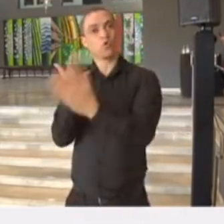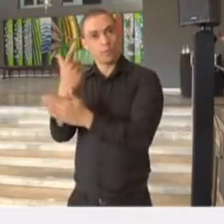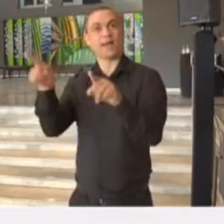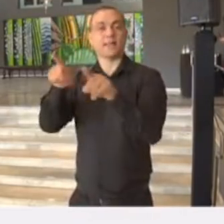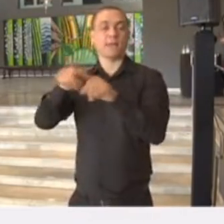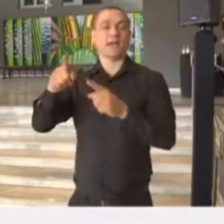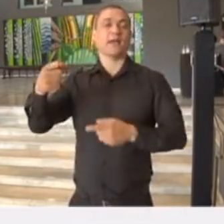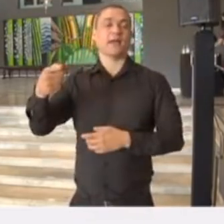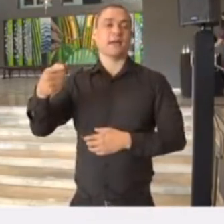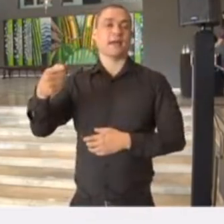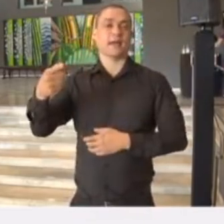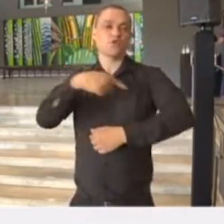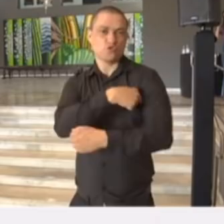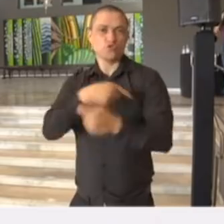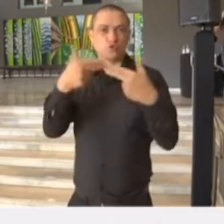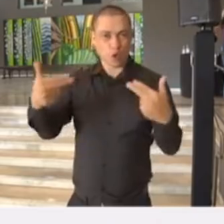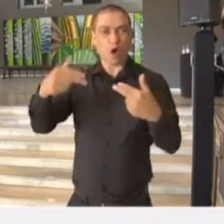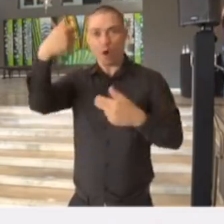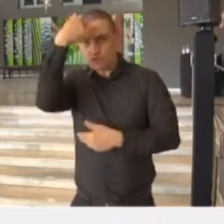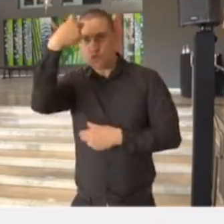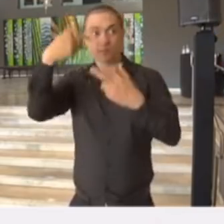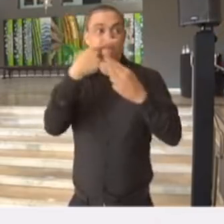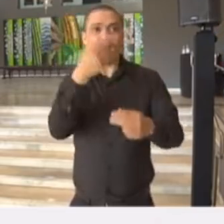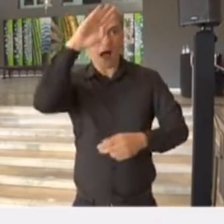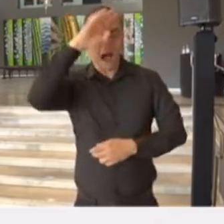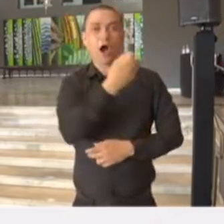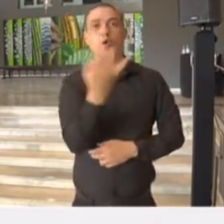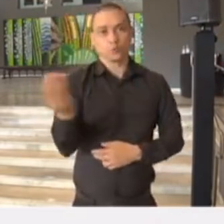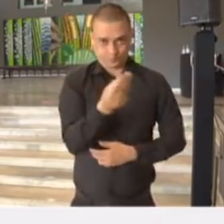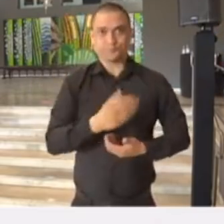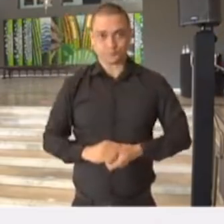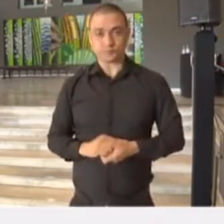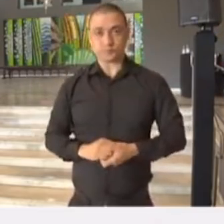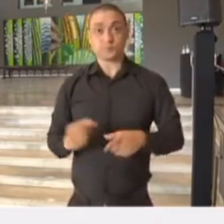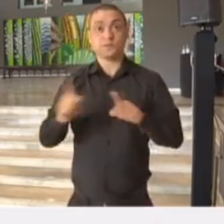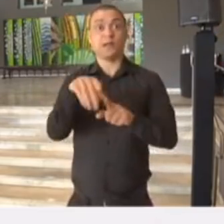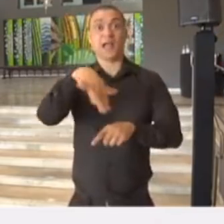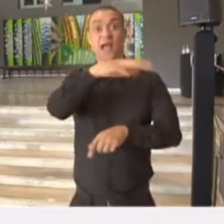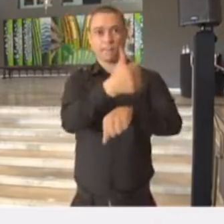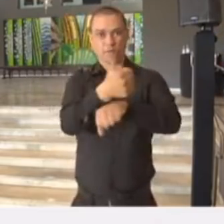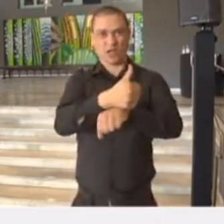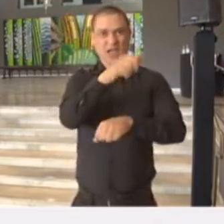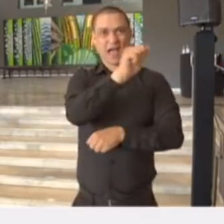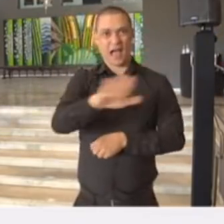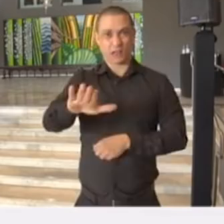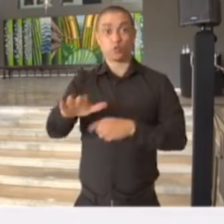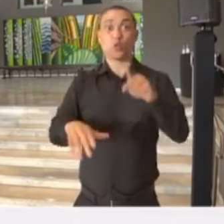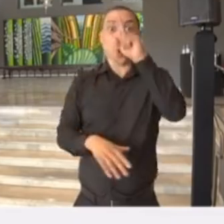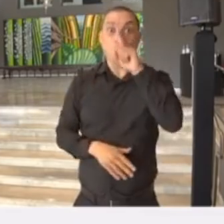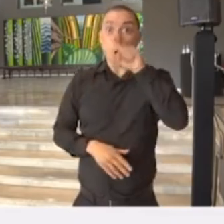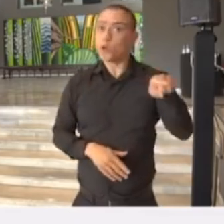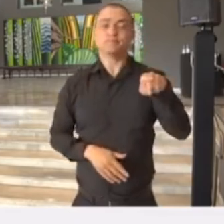também equipamentos para fazer esta medição, por exemplo. E profissionais e alunos que fazem parte de grupo de risco,